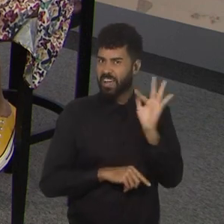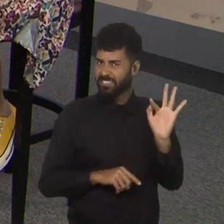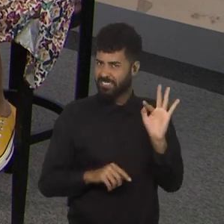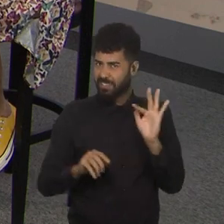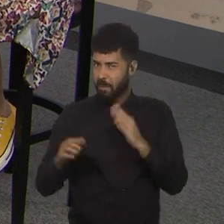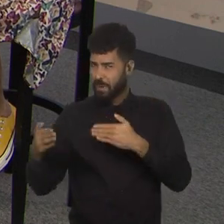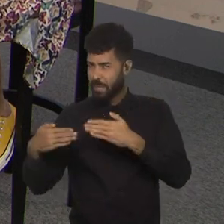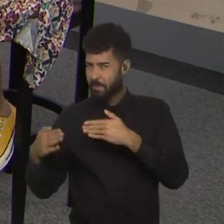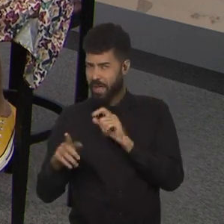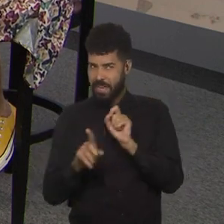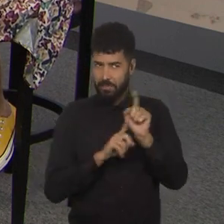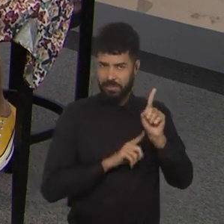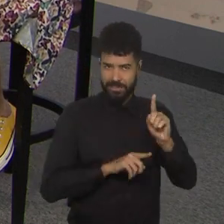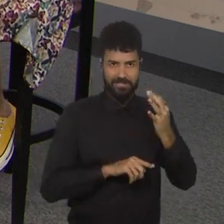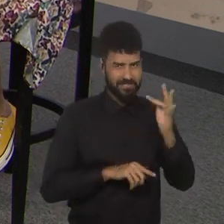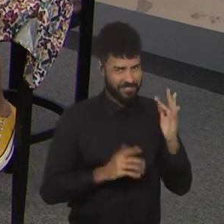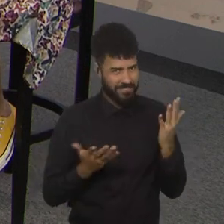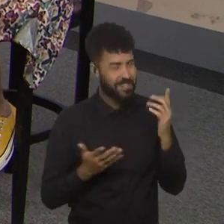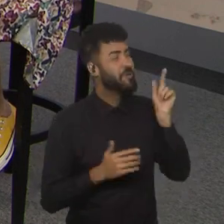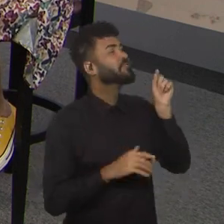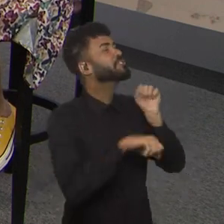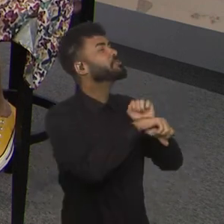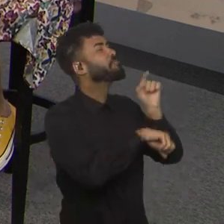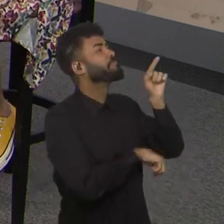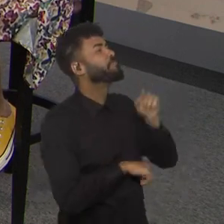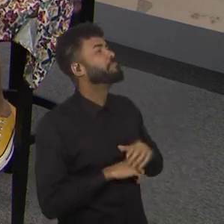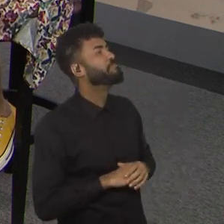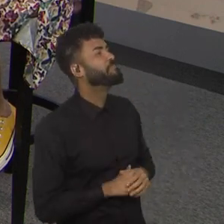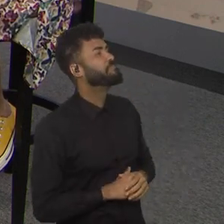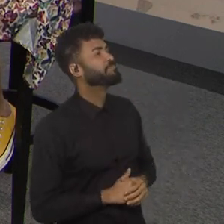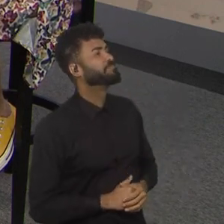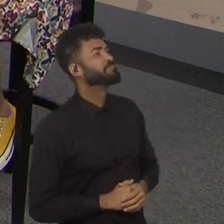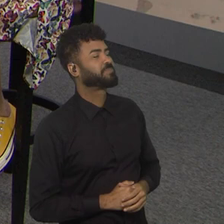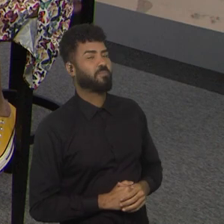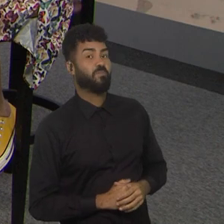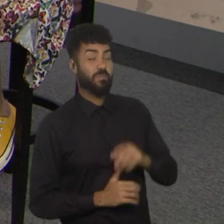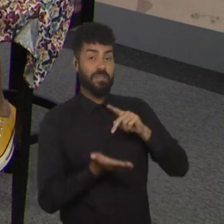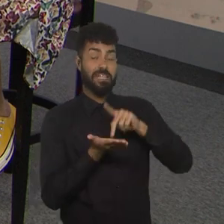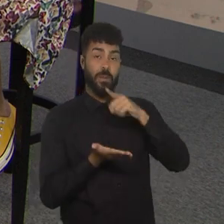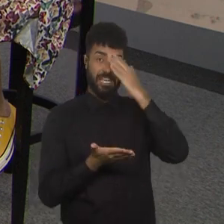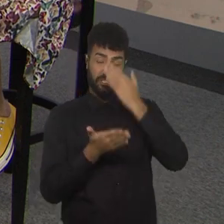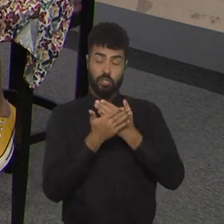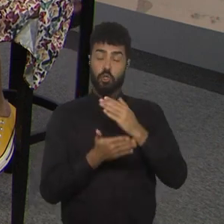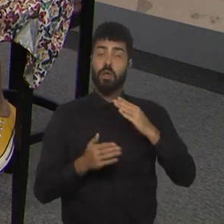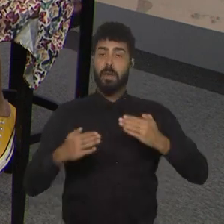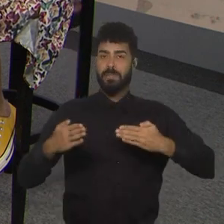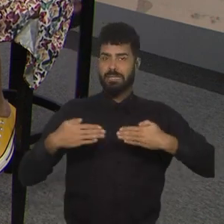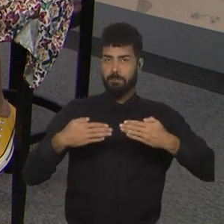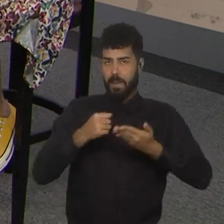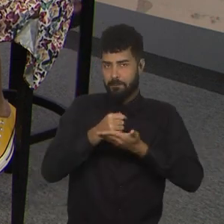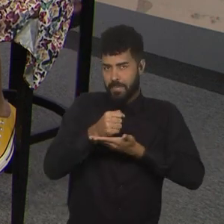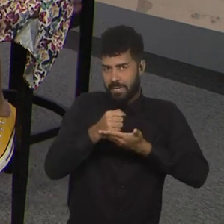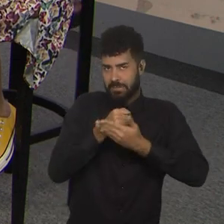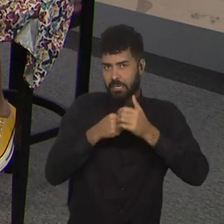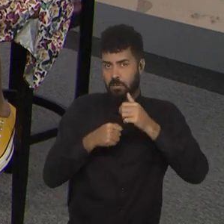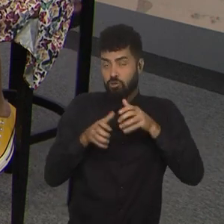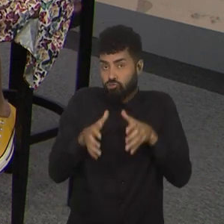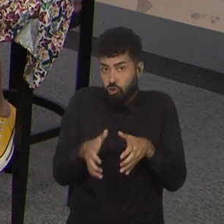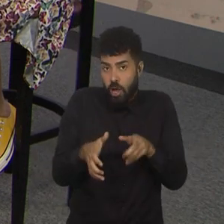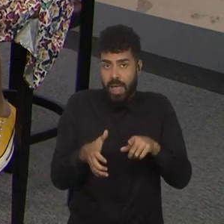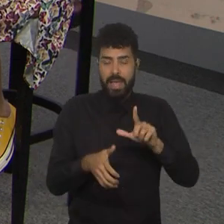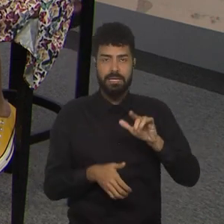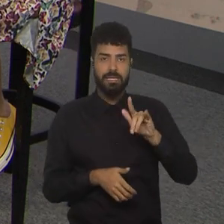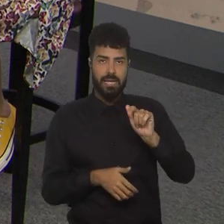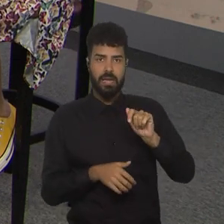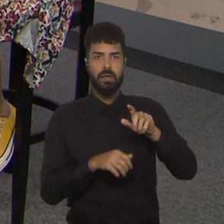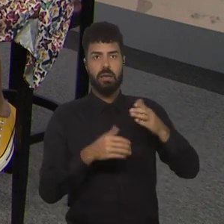né, o que você espera, Lincoln? O Panamá, ele tem uma base da equipe, uma parte da equipe, joga na própria Liga